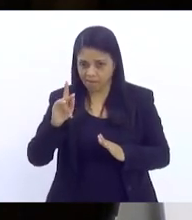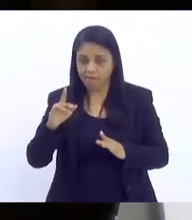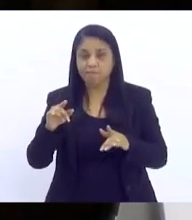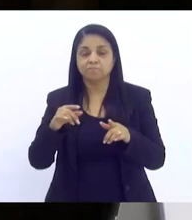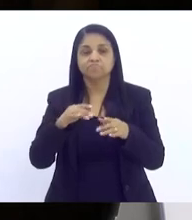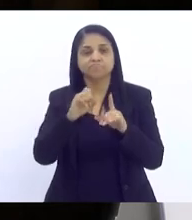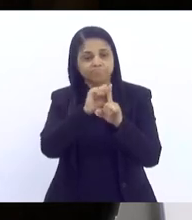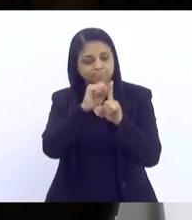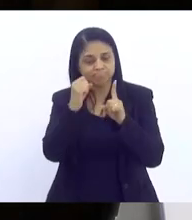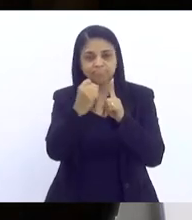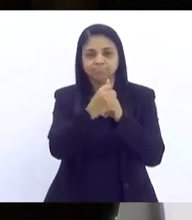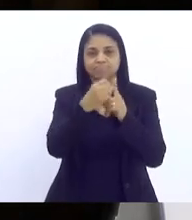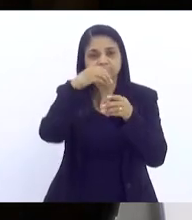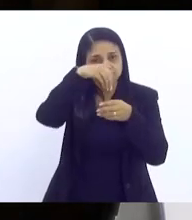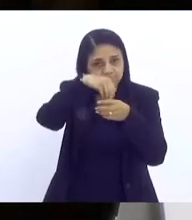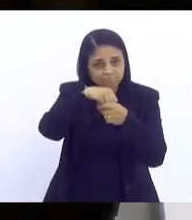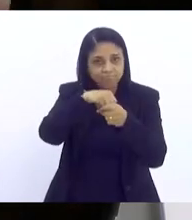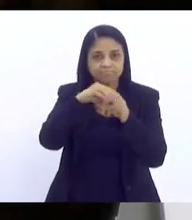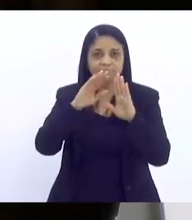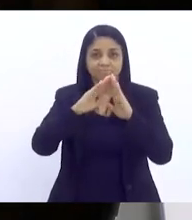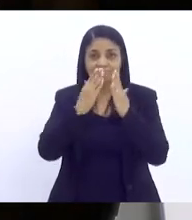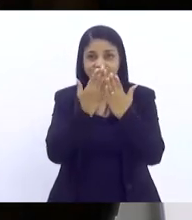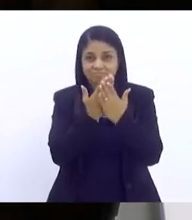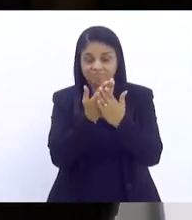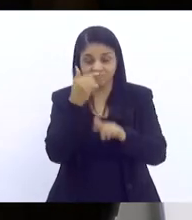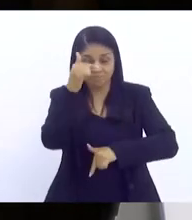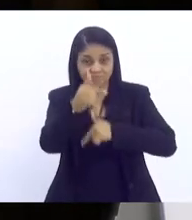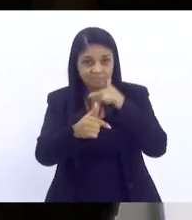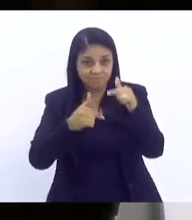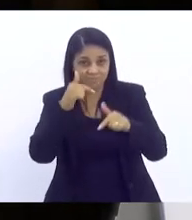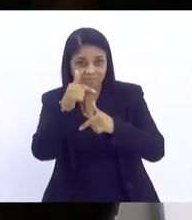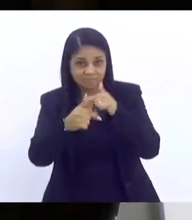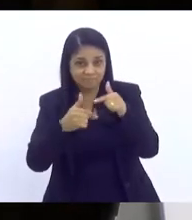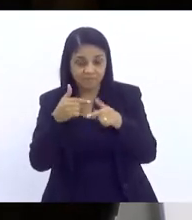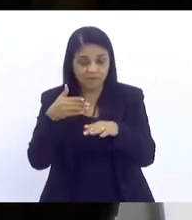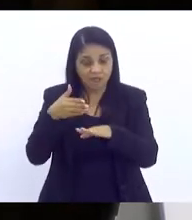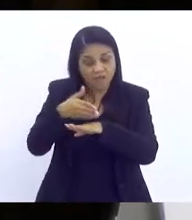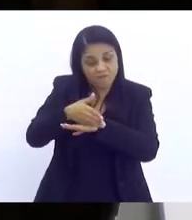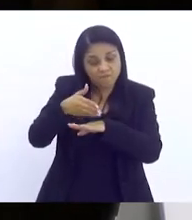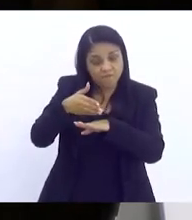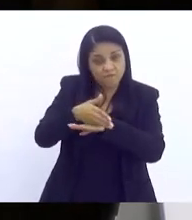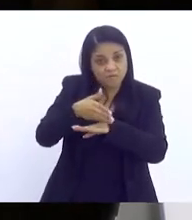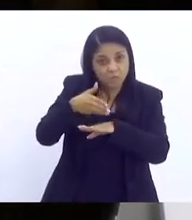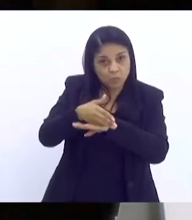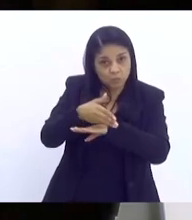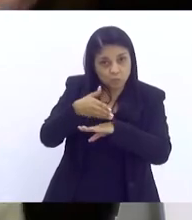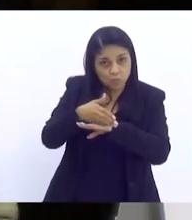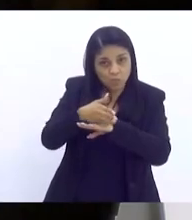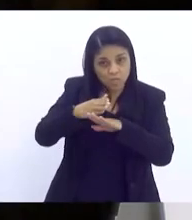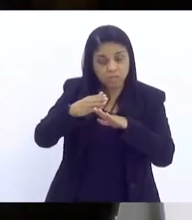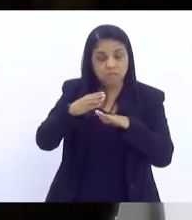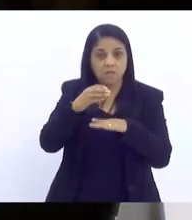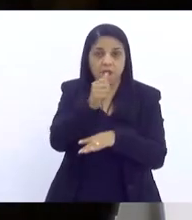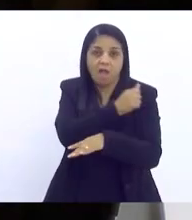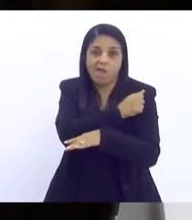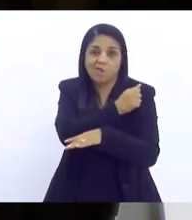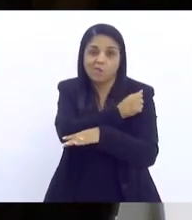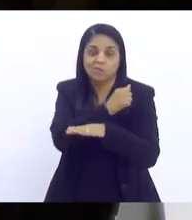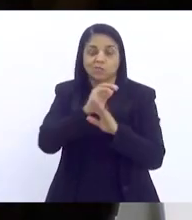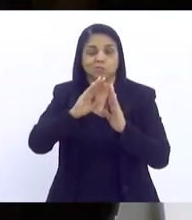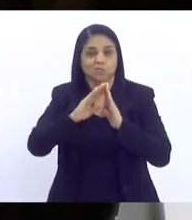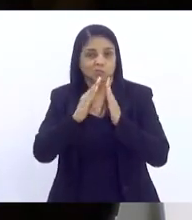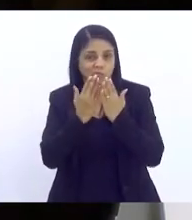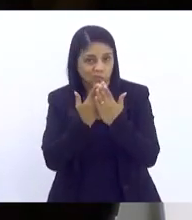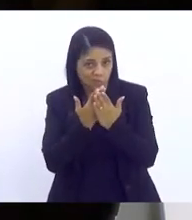escolas, que trabalhava aparentemente a frequência escolar, se resumia à frequência escolar,